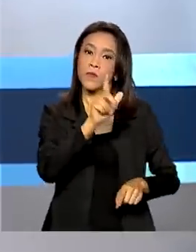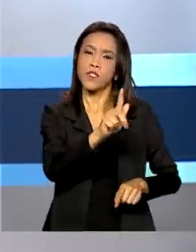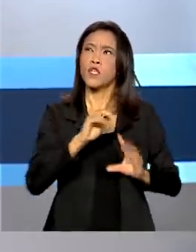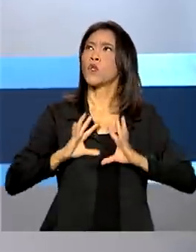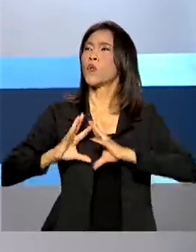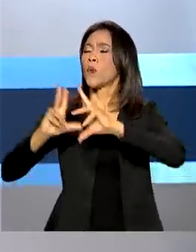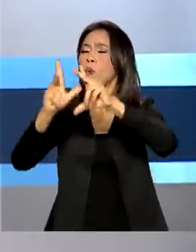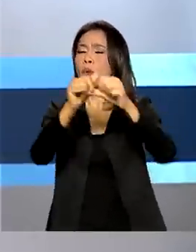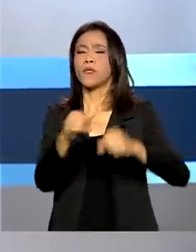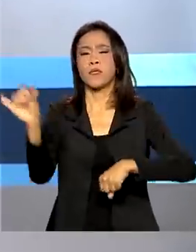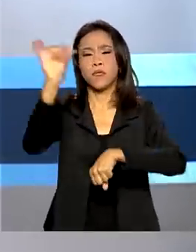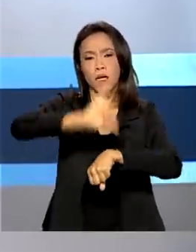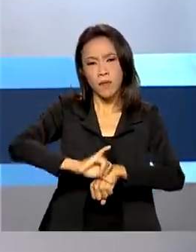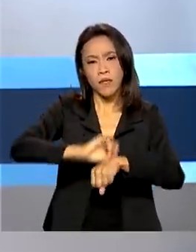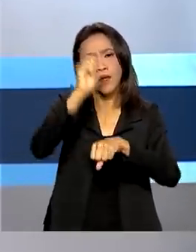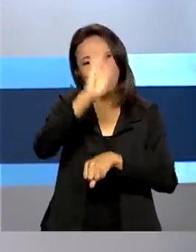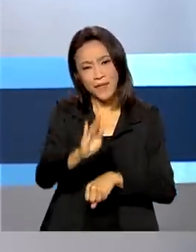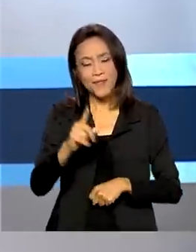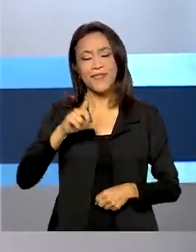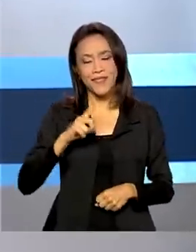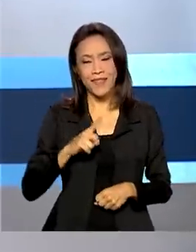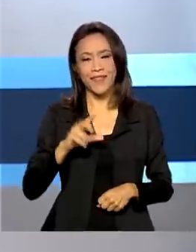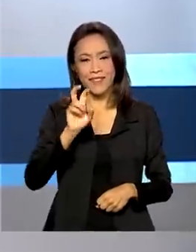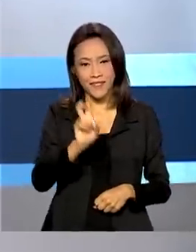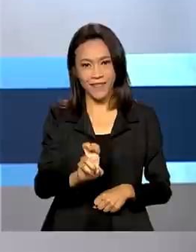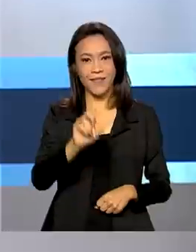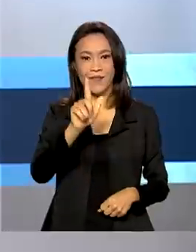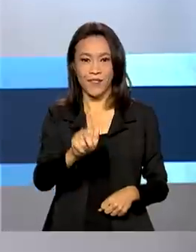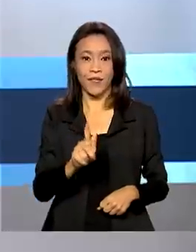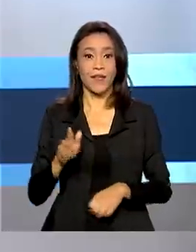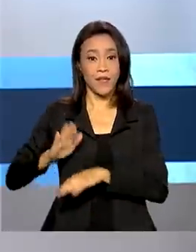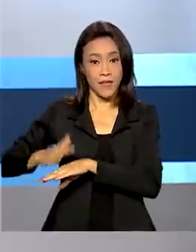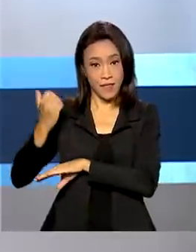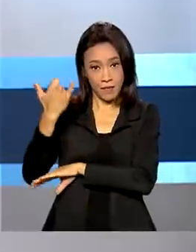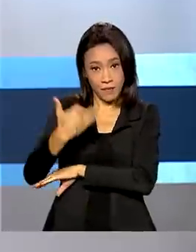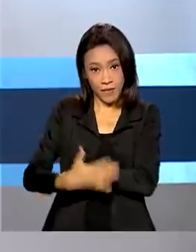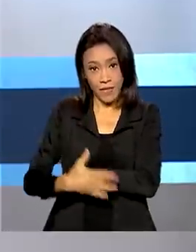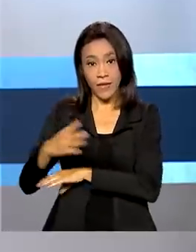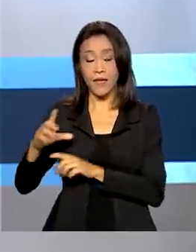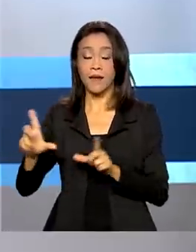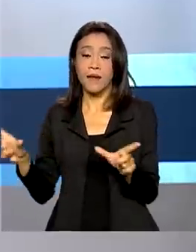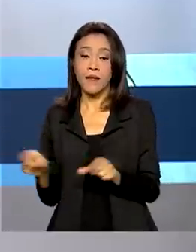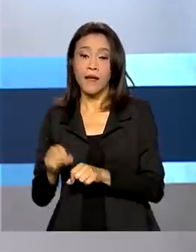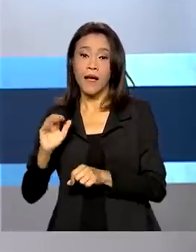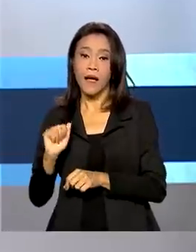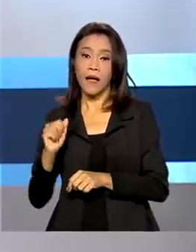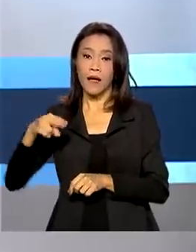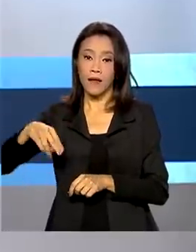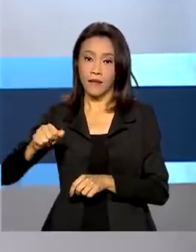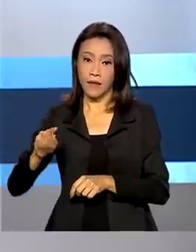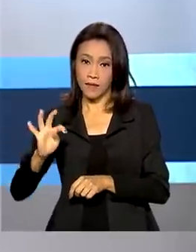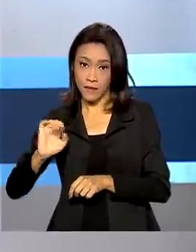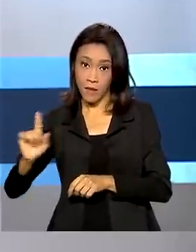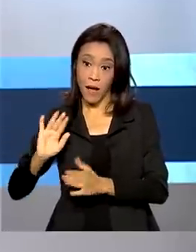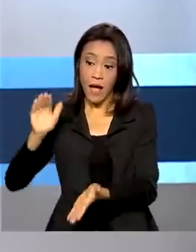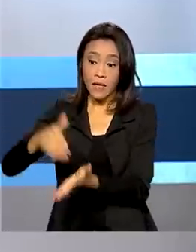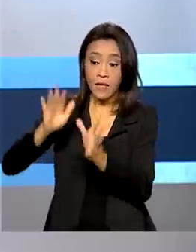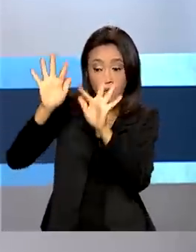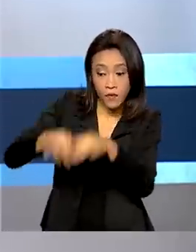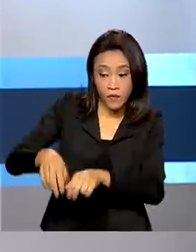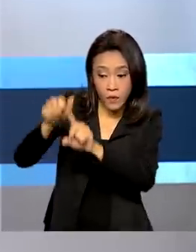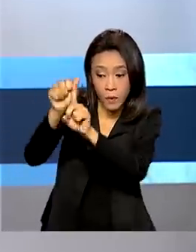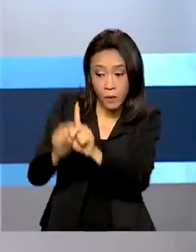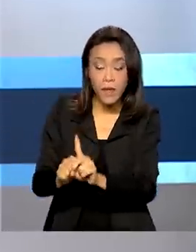do Brasil passam a ter essa tecnologia. De acordo com a Anatel, as operadoras têm até o fim de novembro para ligar as estações